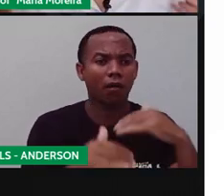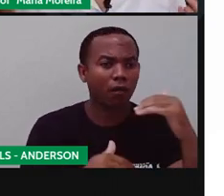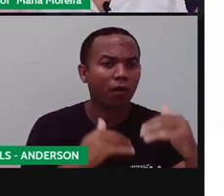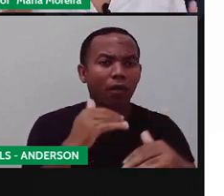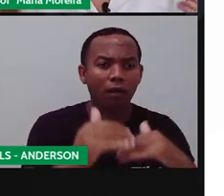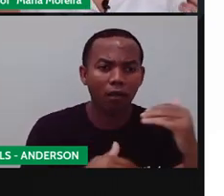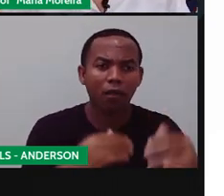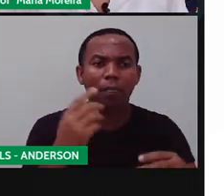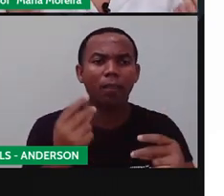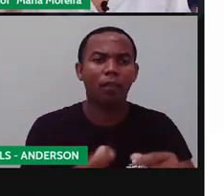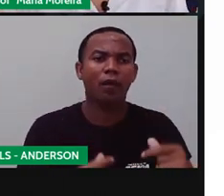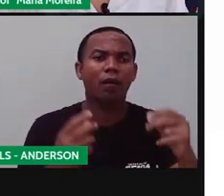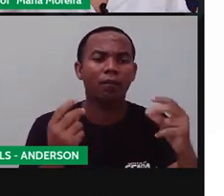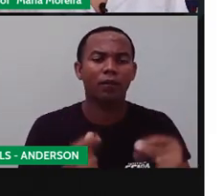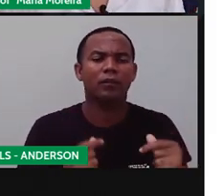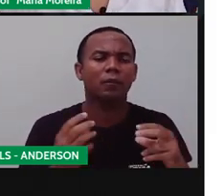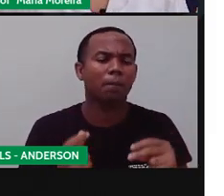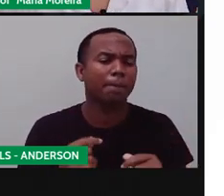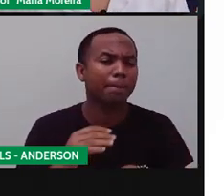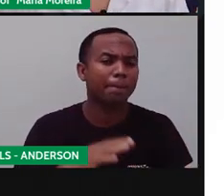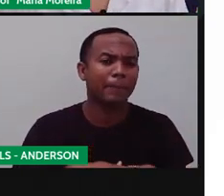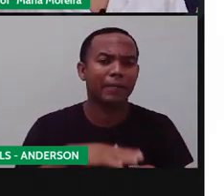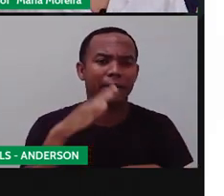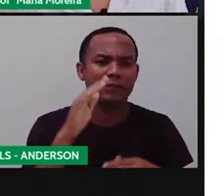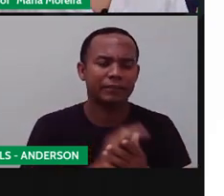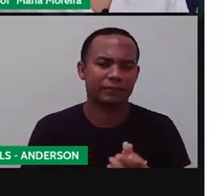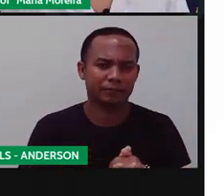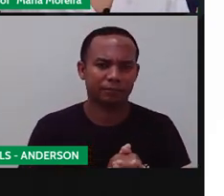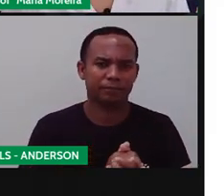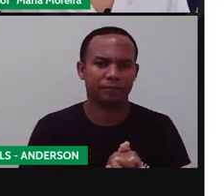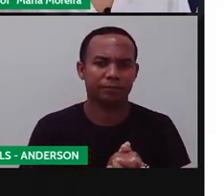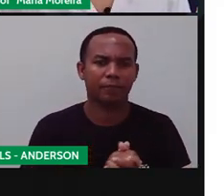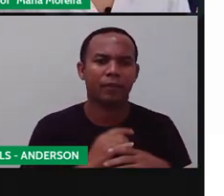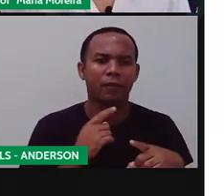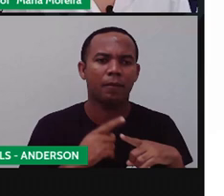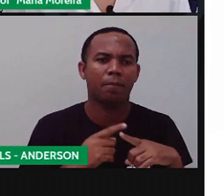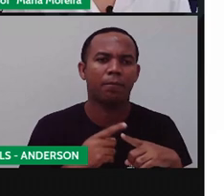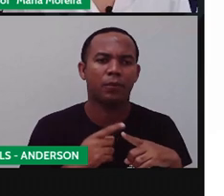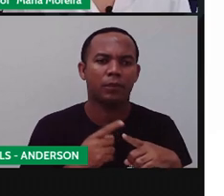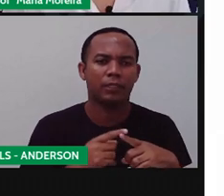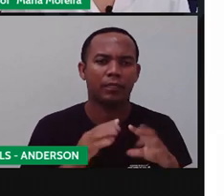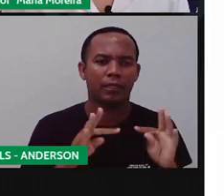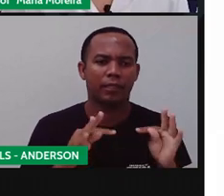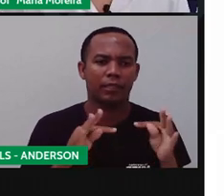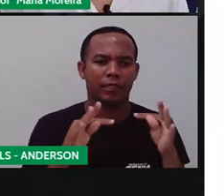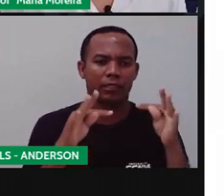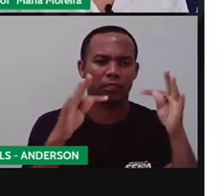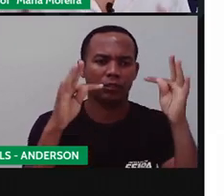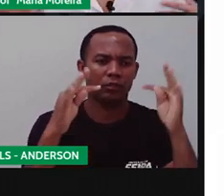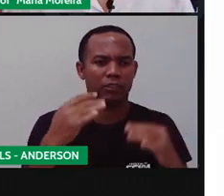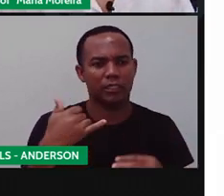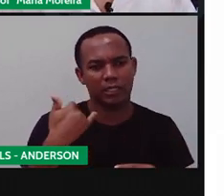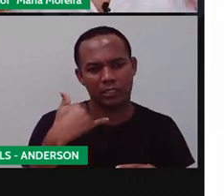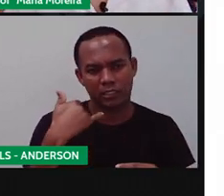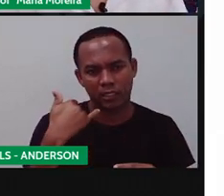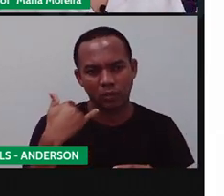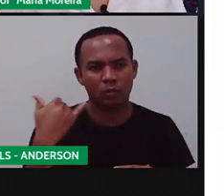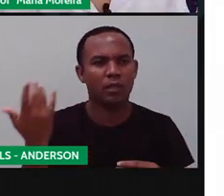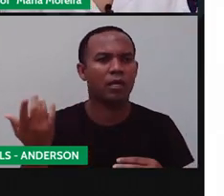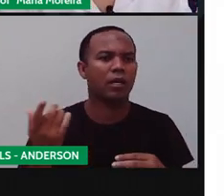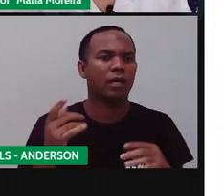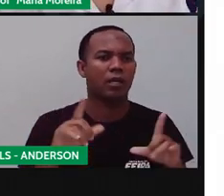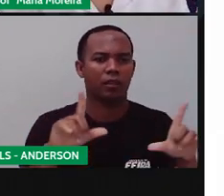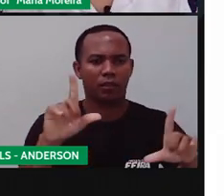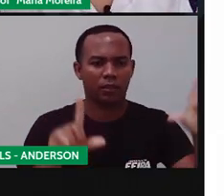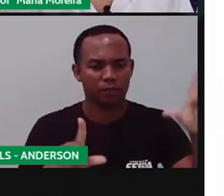quer dizer que foram o quê? Bem mais do que dez anos. Até porque a tecnologia, Celular, computador, TV,